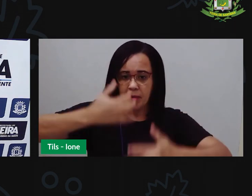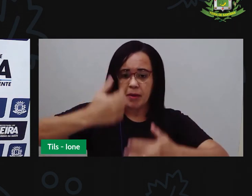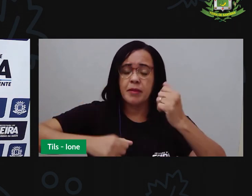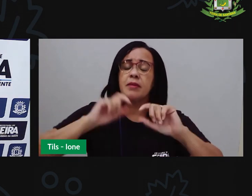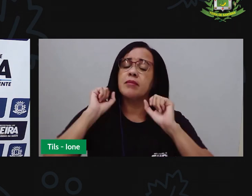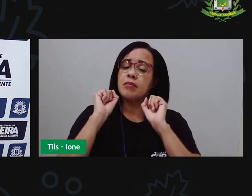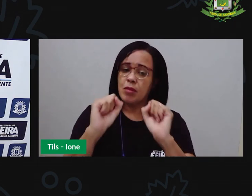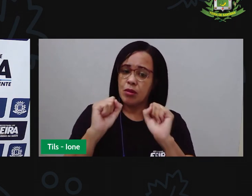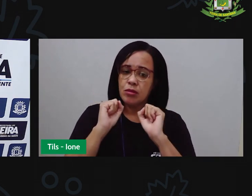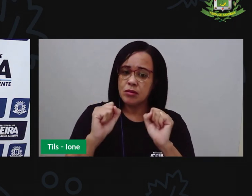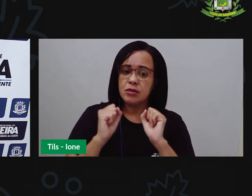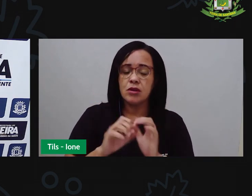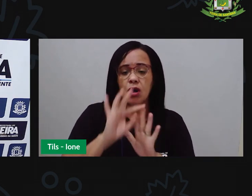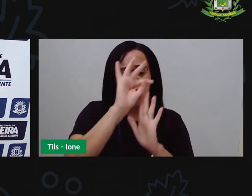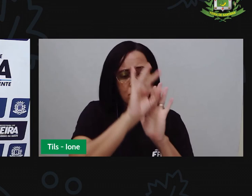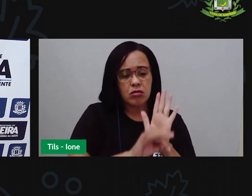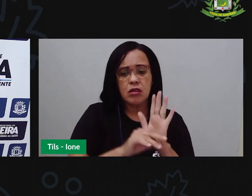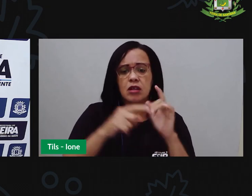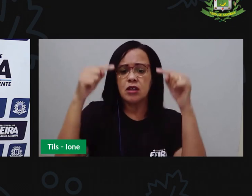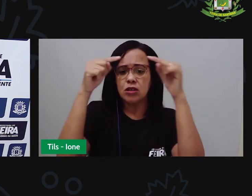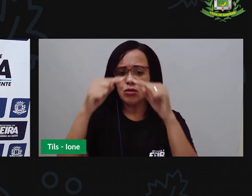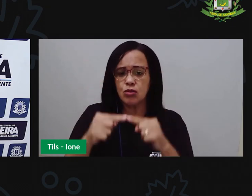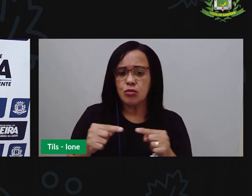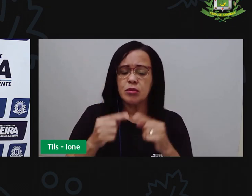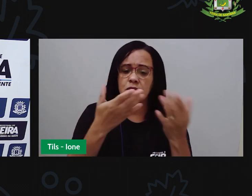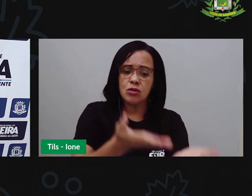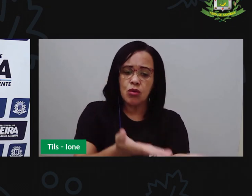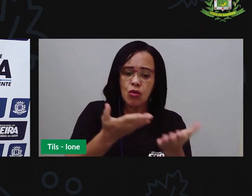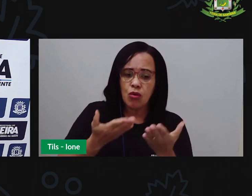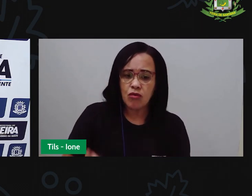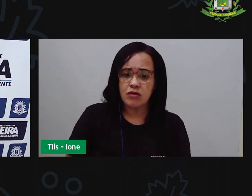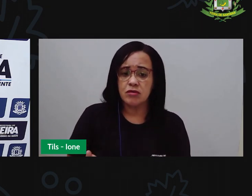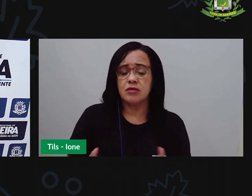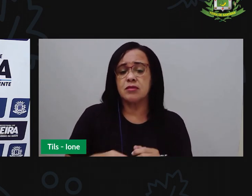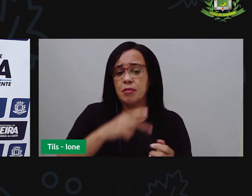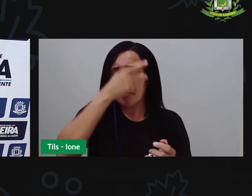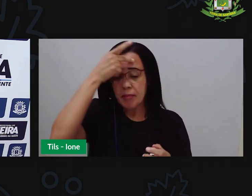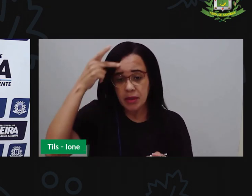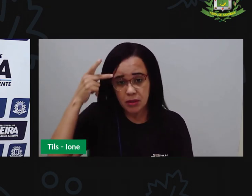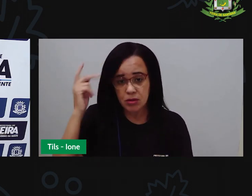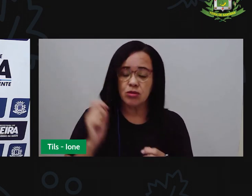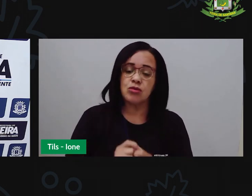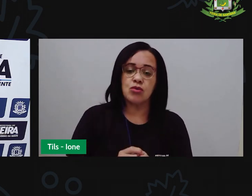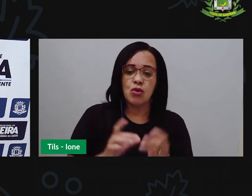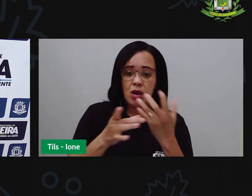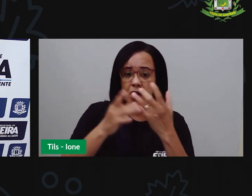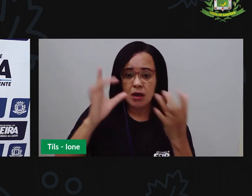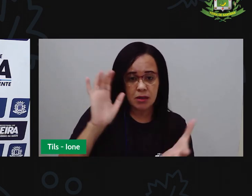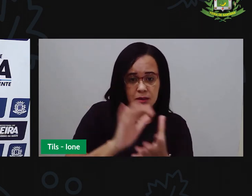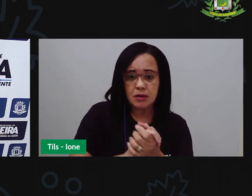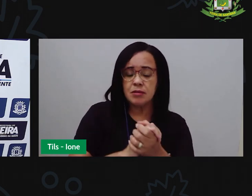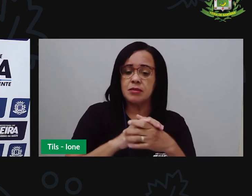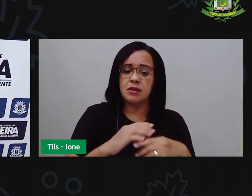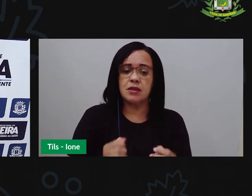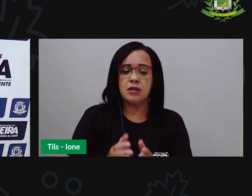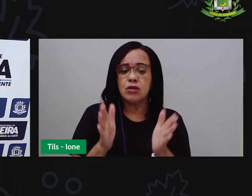para convidar as pessoas para casamentos, aniversários, celebrações.